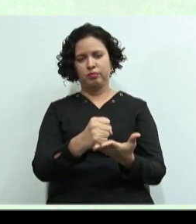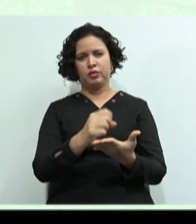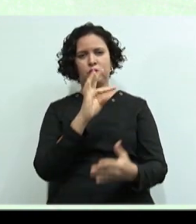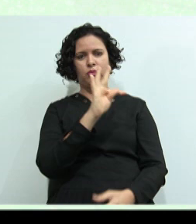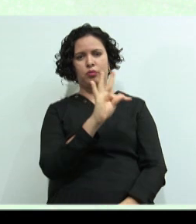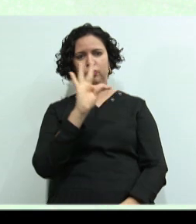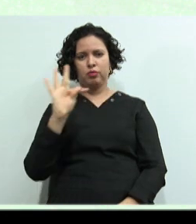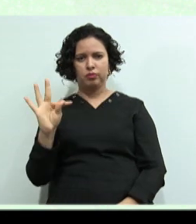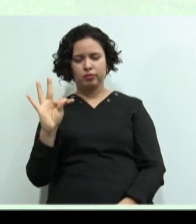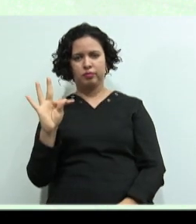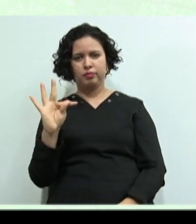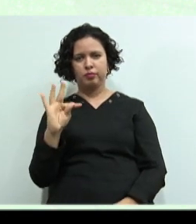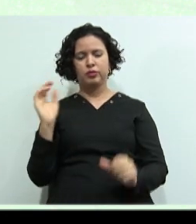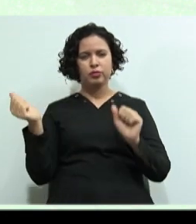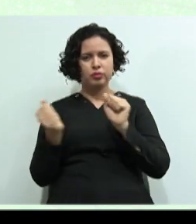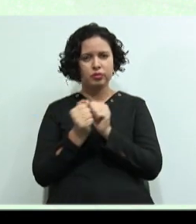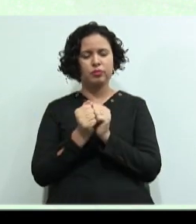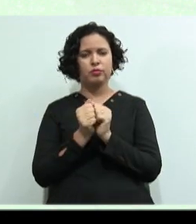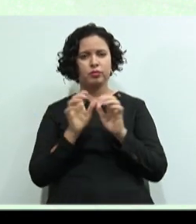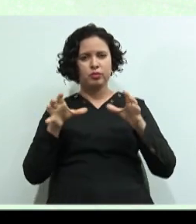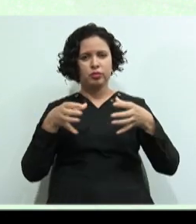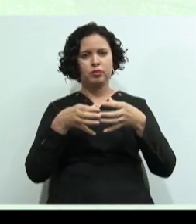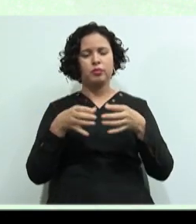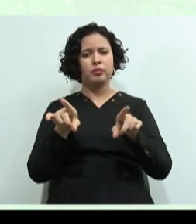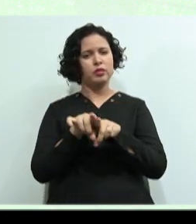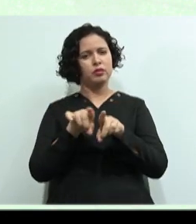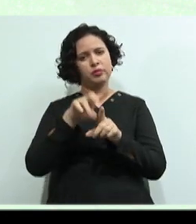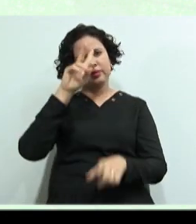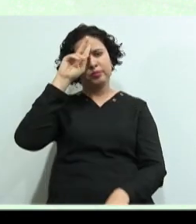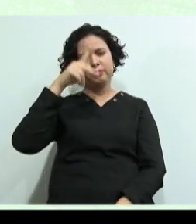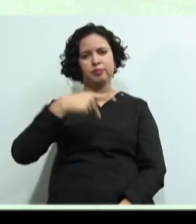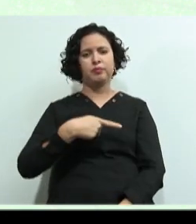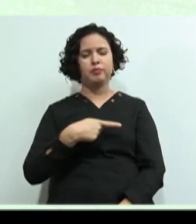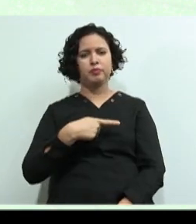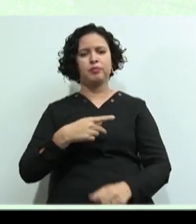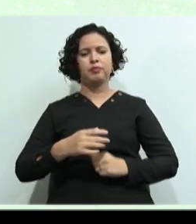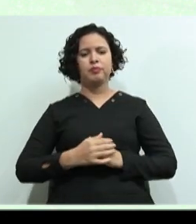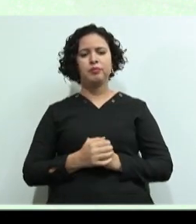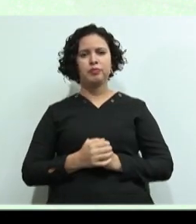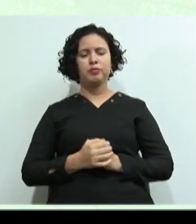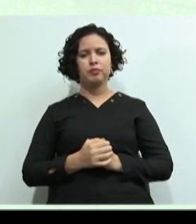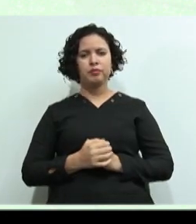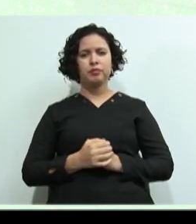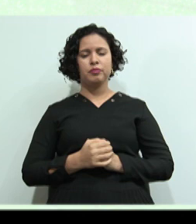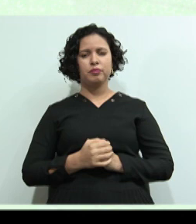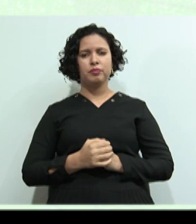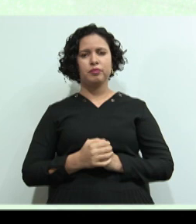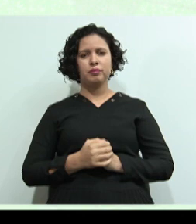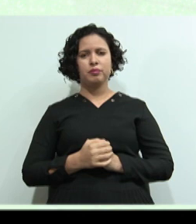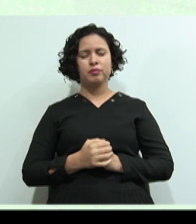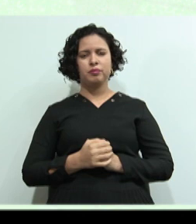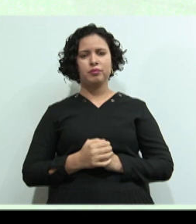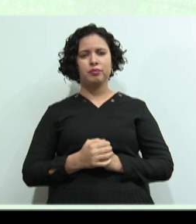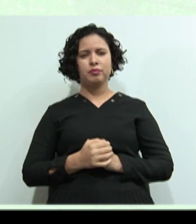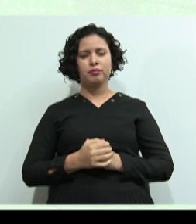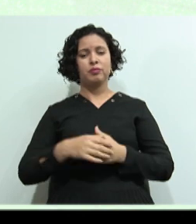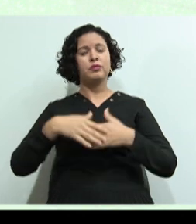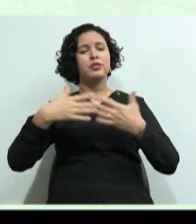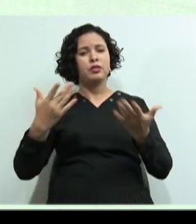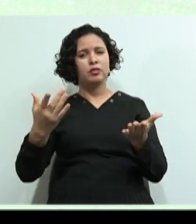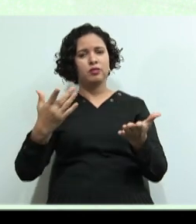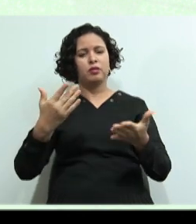ser De forma coletiva E também De forma individual E quanto a parte melhor A